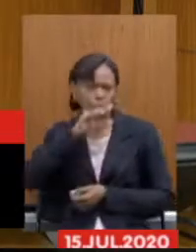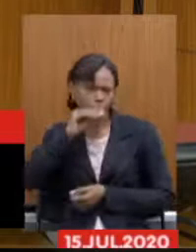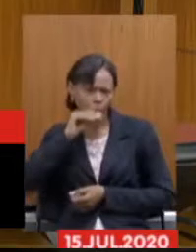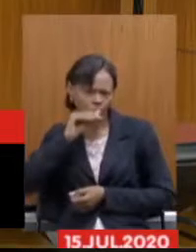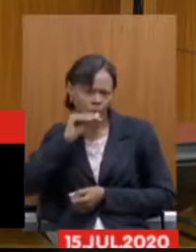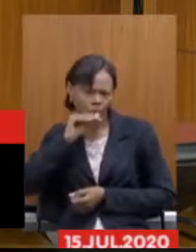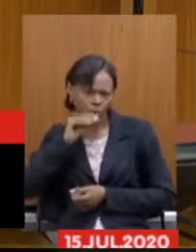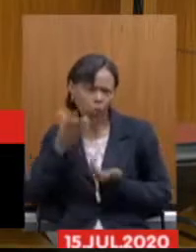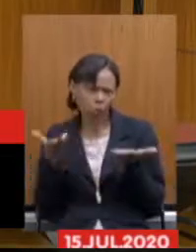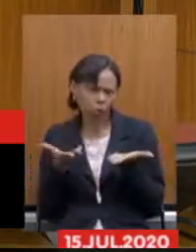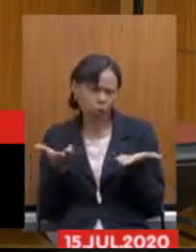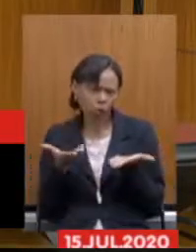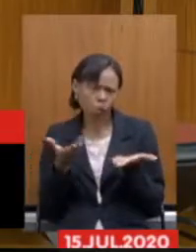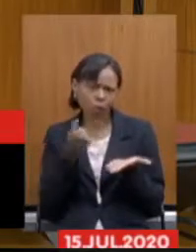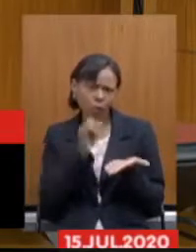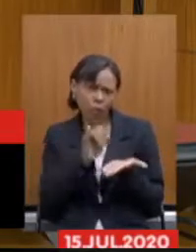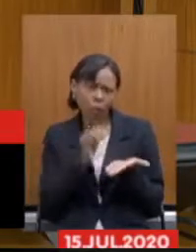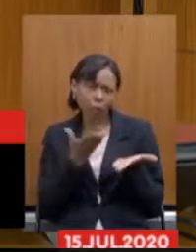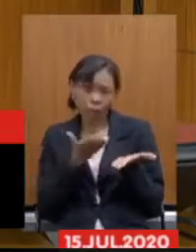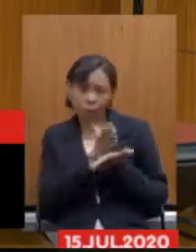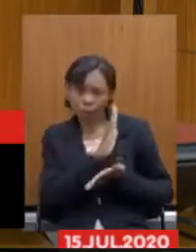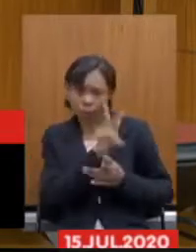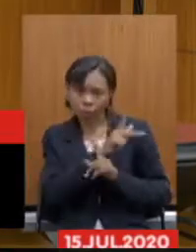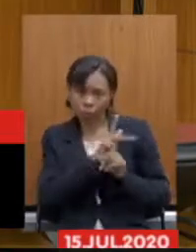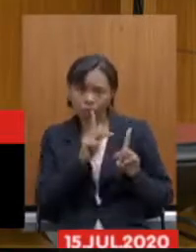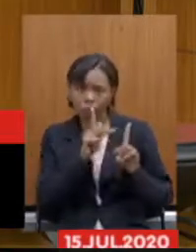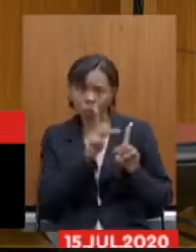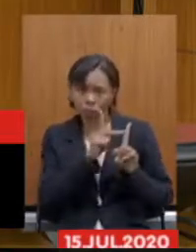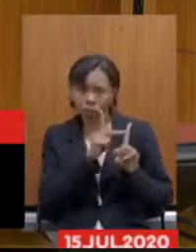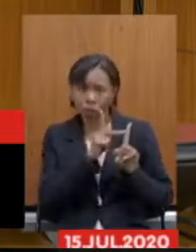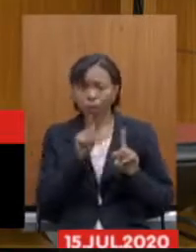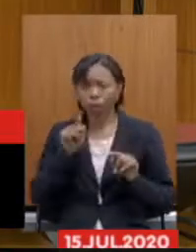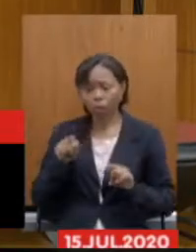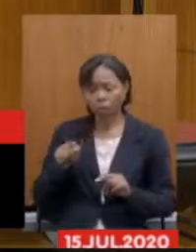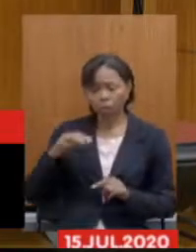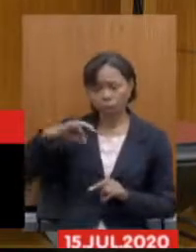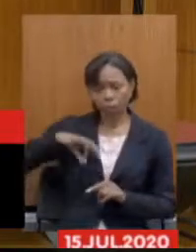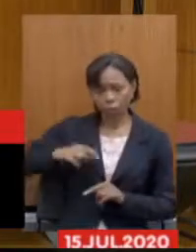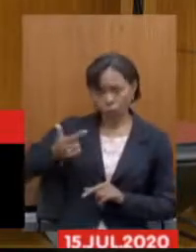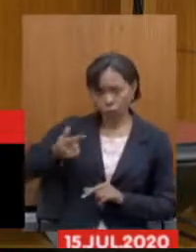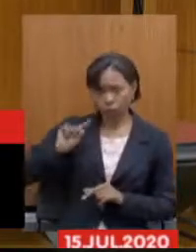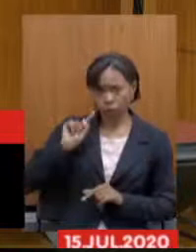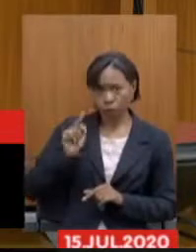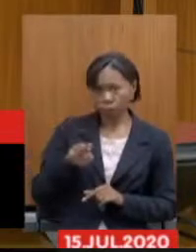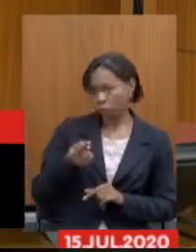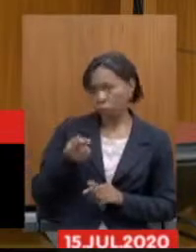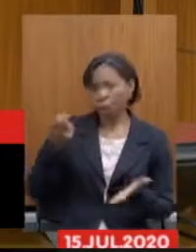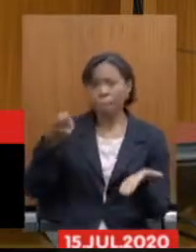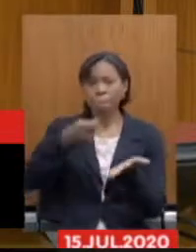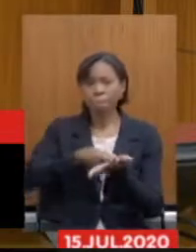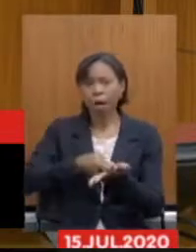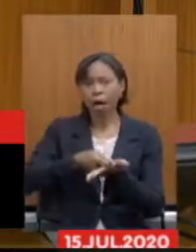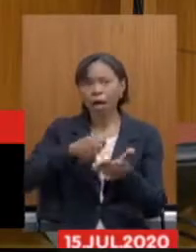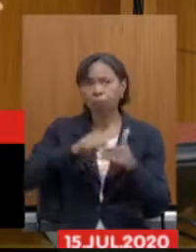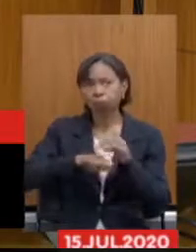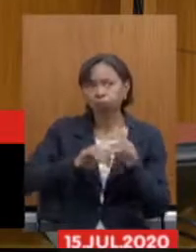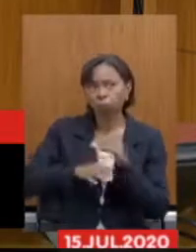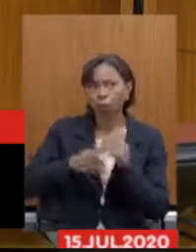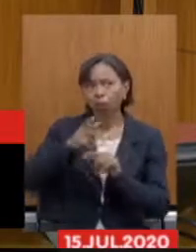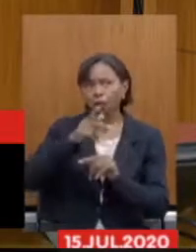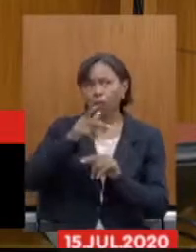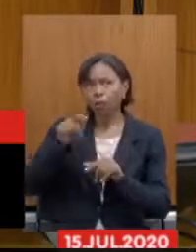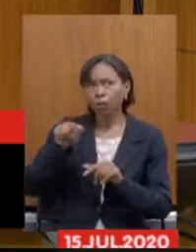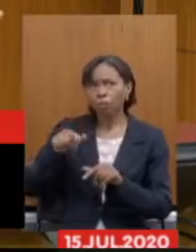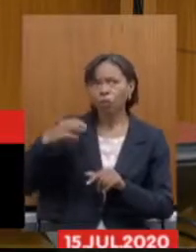exemplo, aprovado a reforma, que recebe 12 mil reais, portanto, paga uma contribuição previdenciária sobre 12 mil